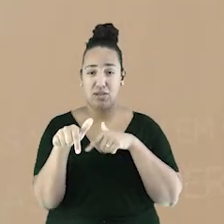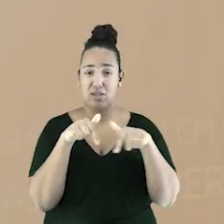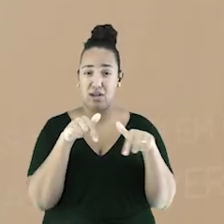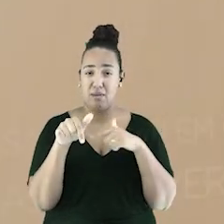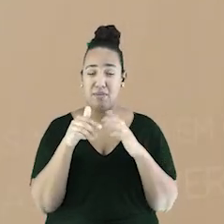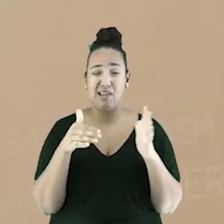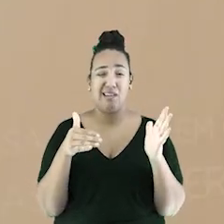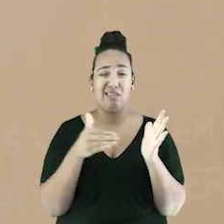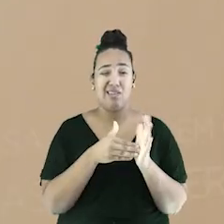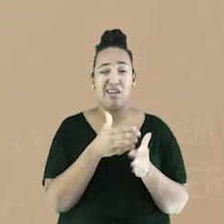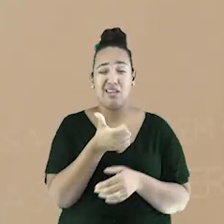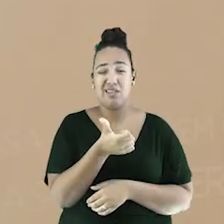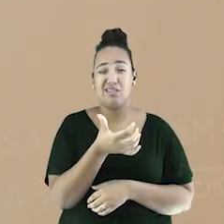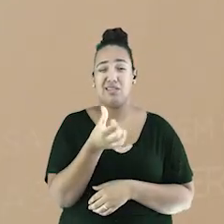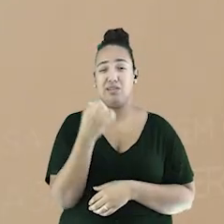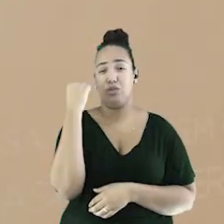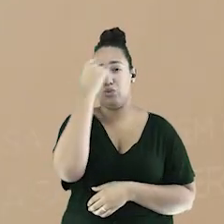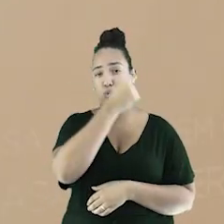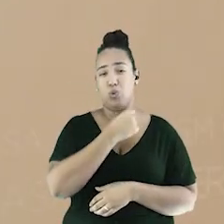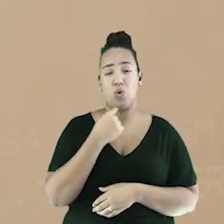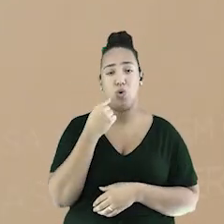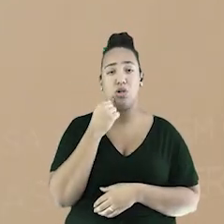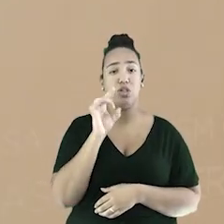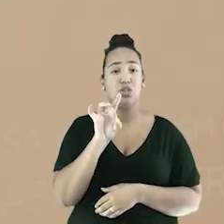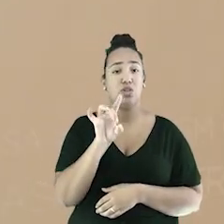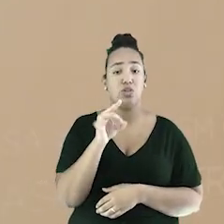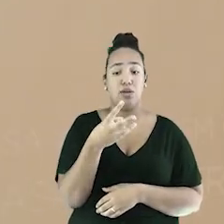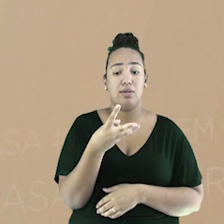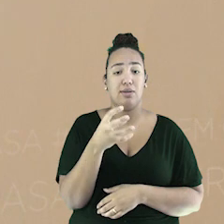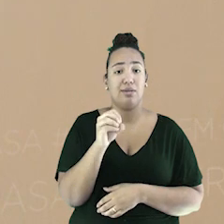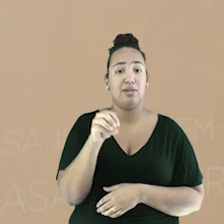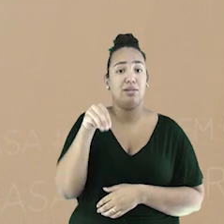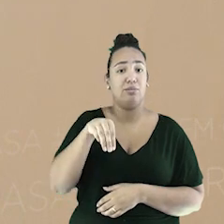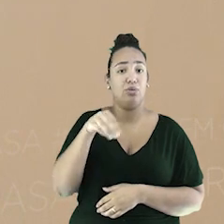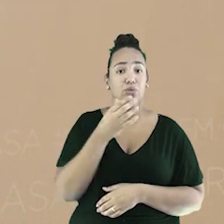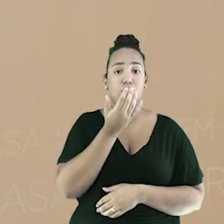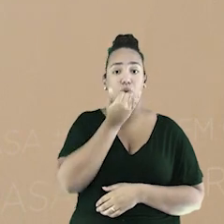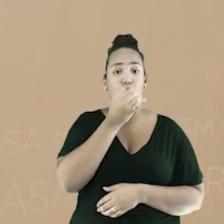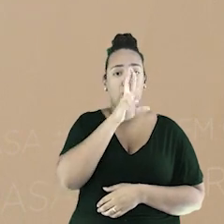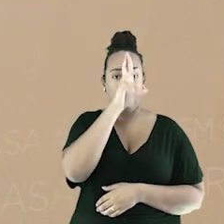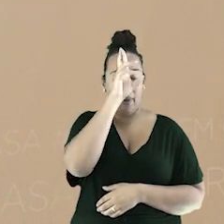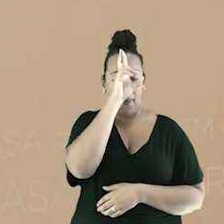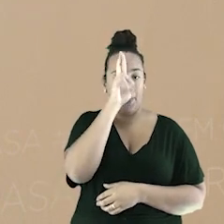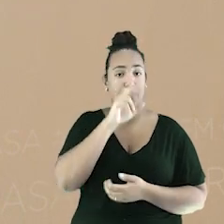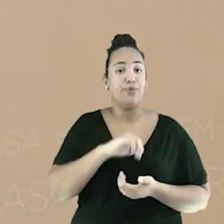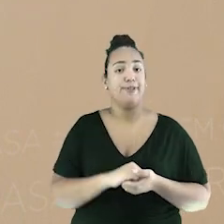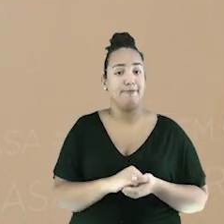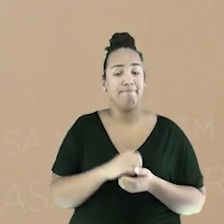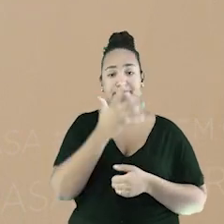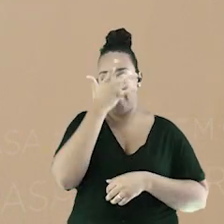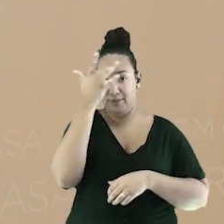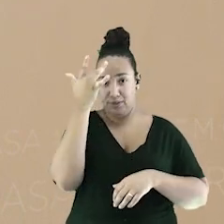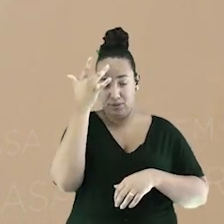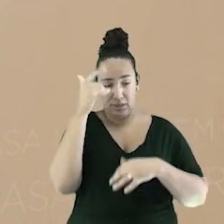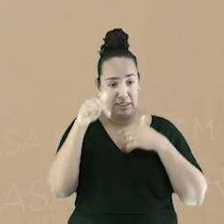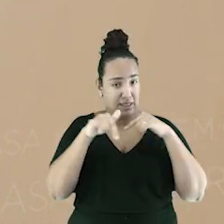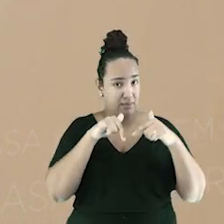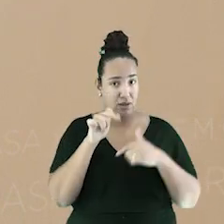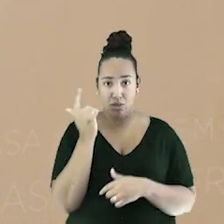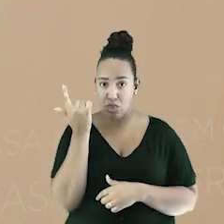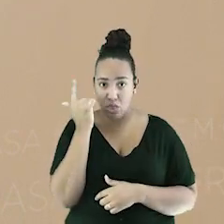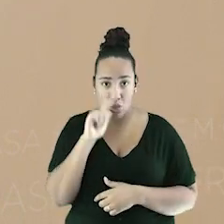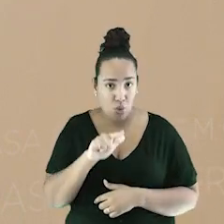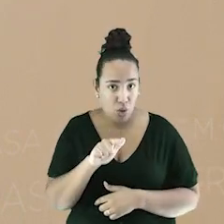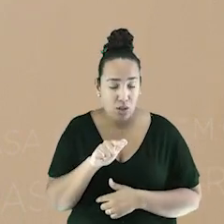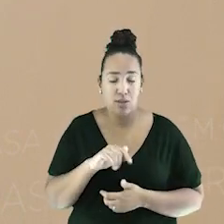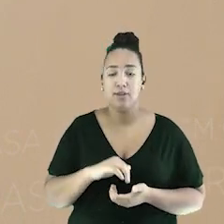almoço. Os trabalhadores que não aguentassem a jornada eram sumariamente substituídos por outros. Não havia nenhum tipo de